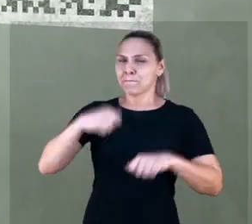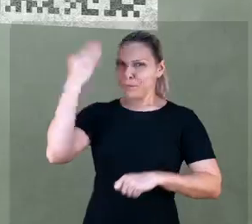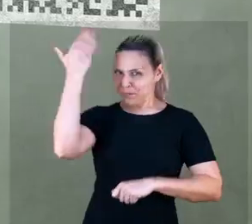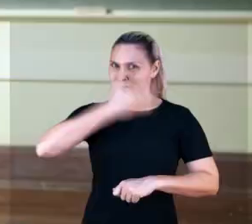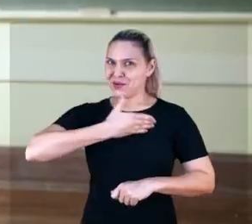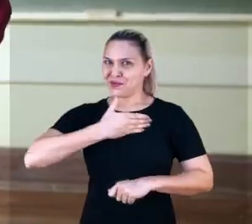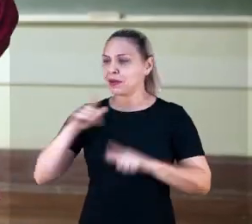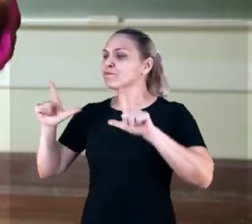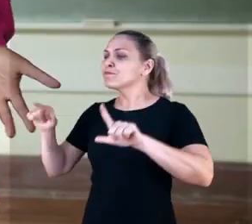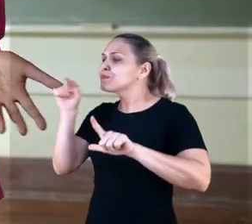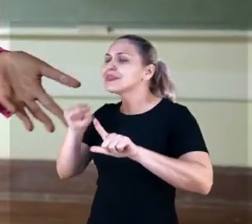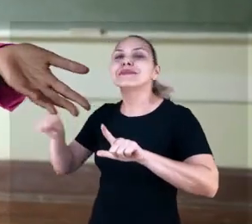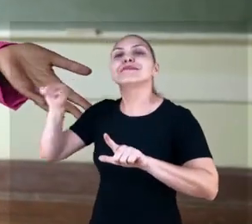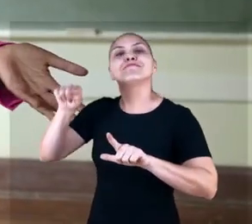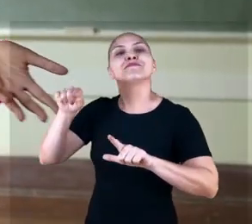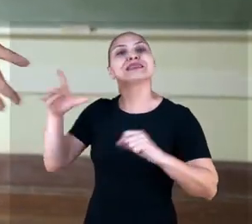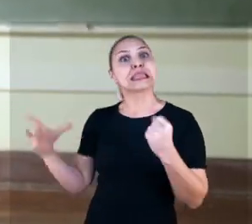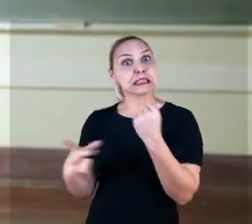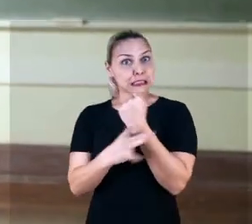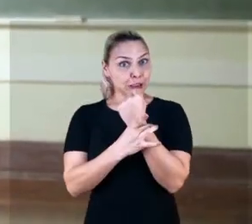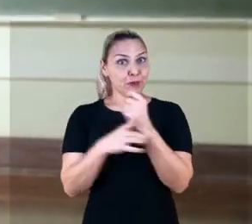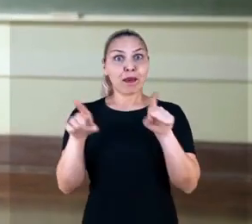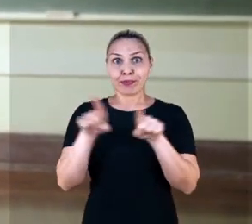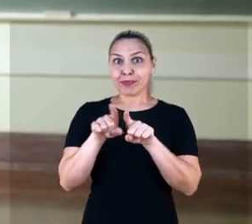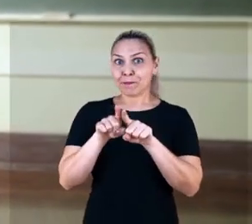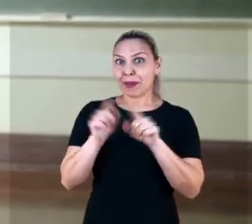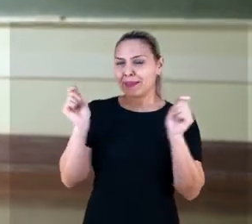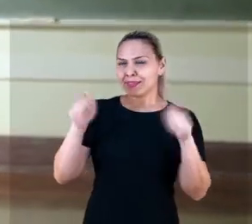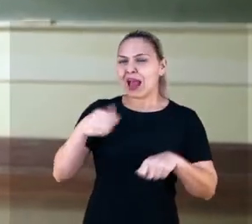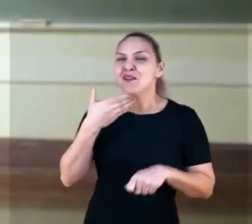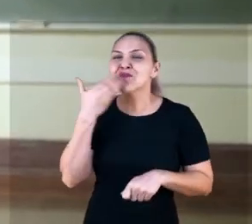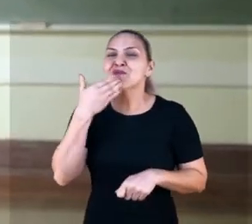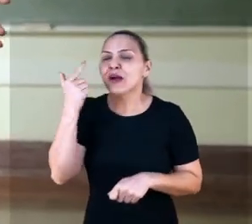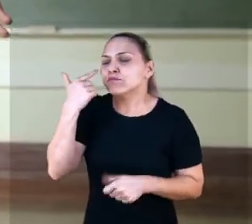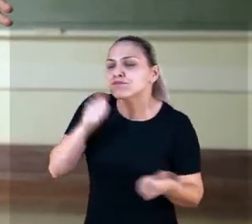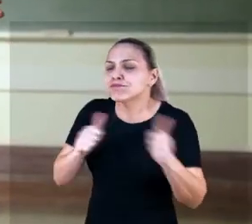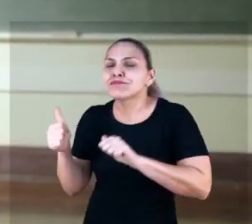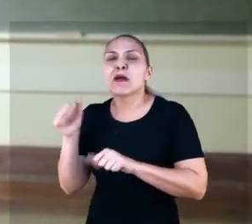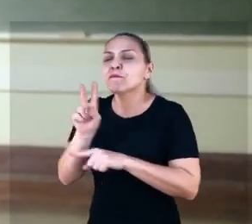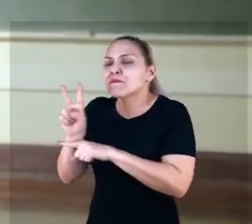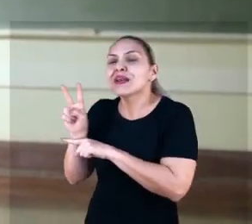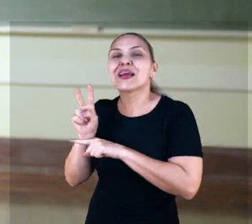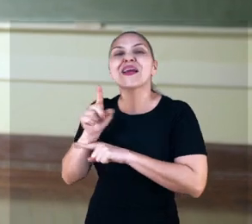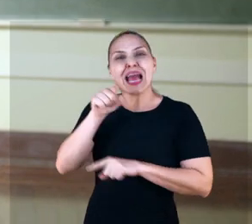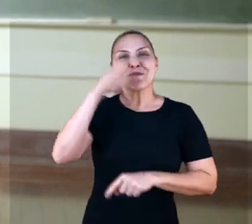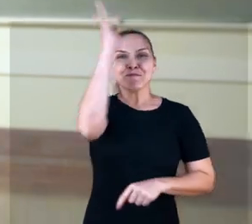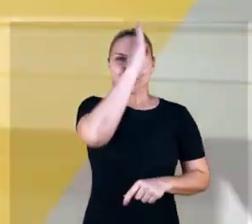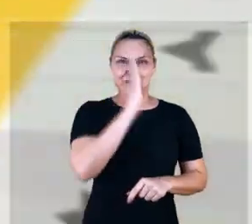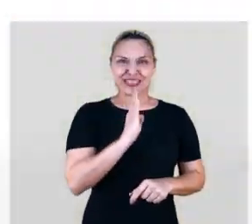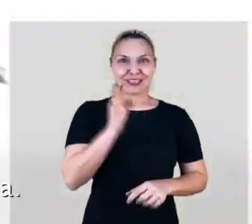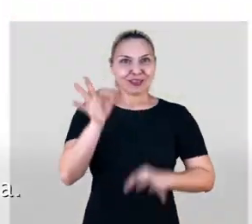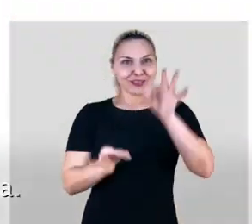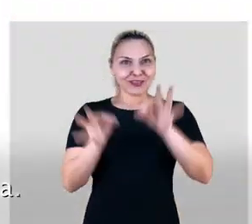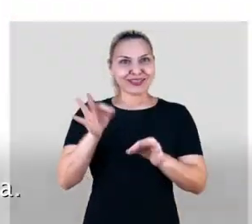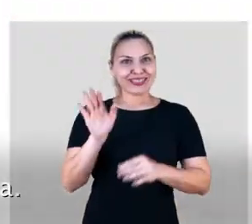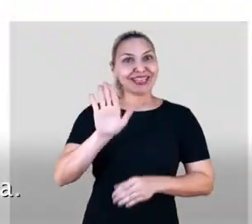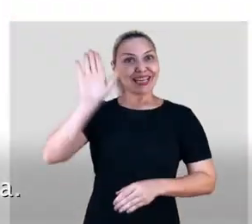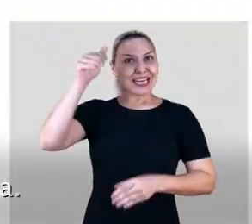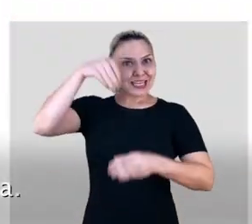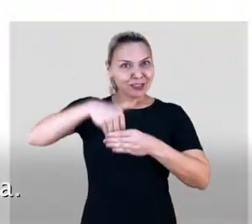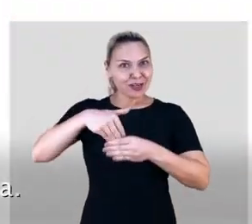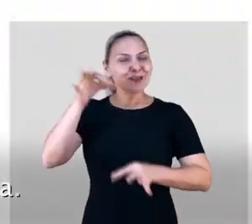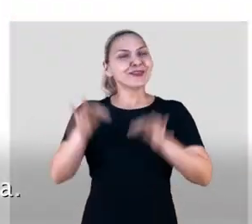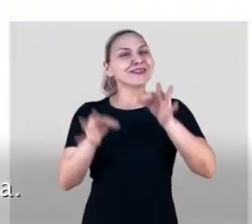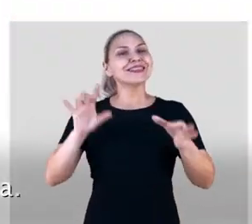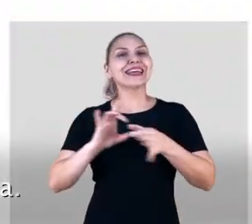pode comprovar. Urna eletrônica é segura, é fácil de checar, é do Brasil. Justiça